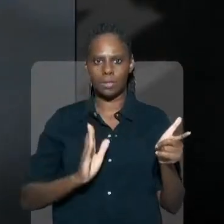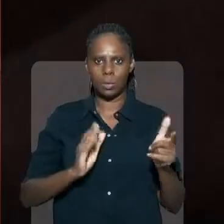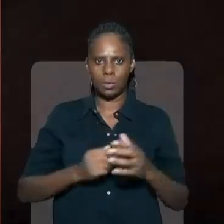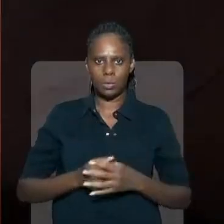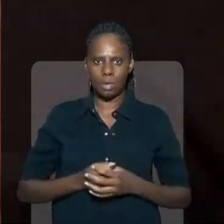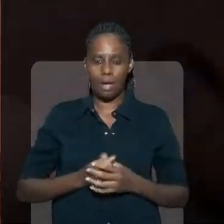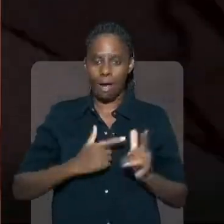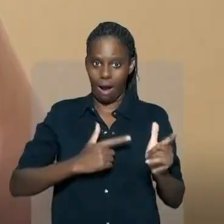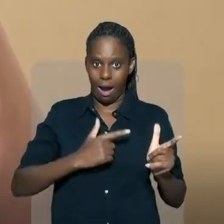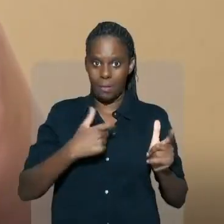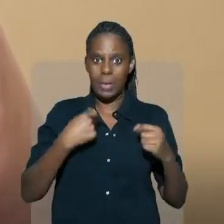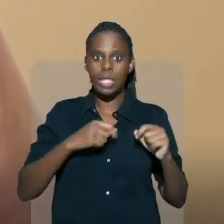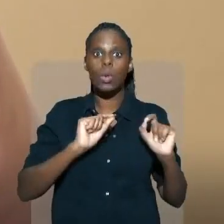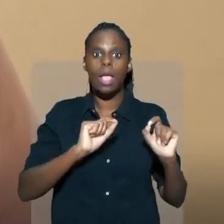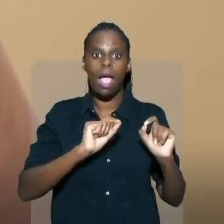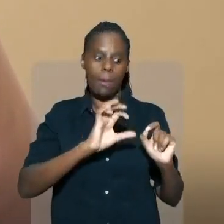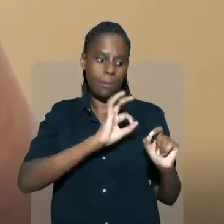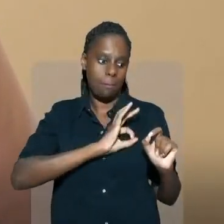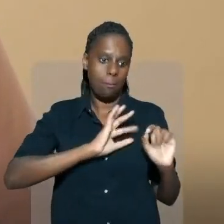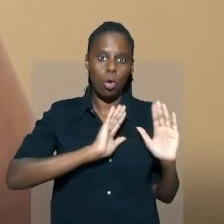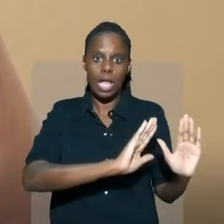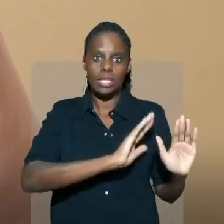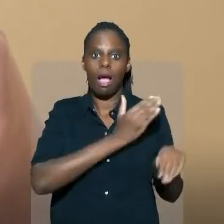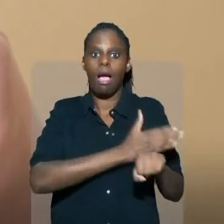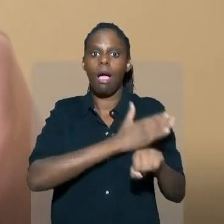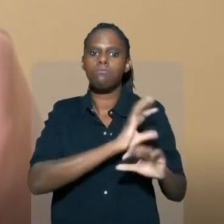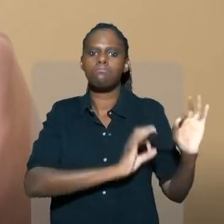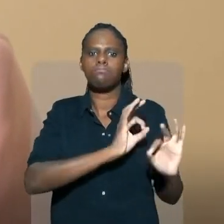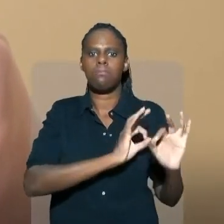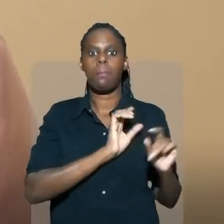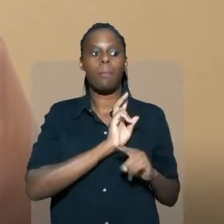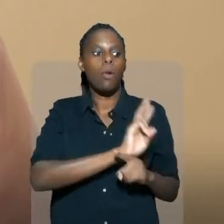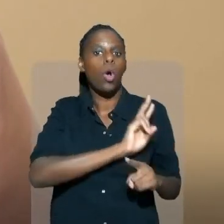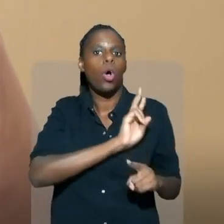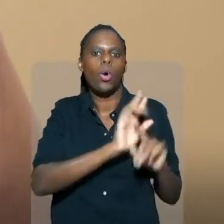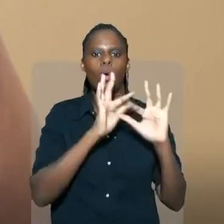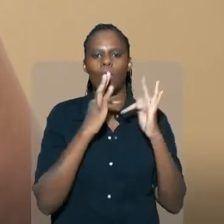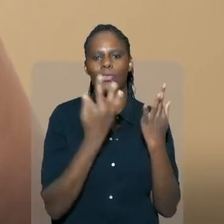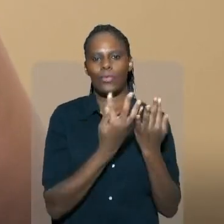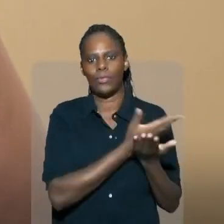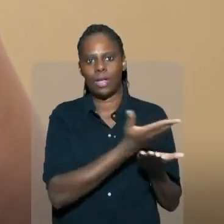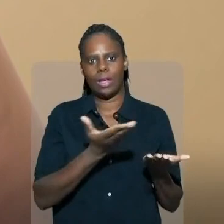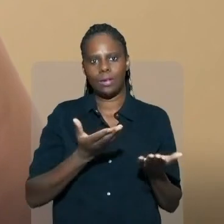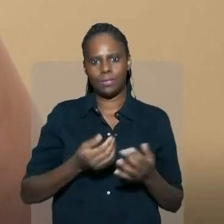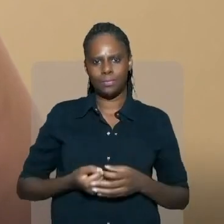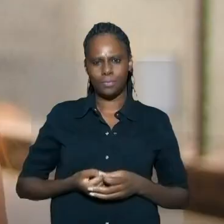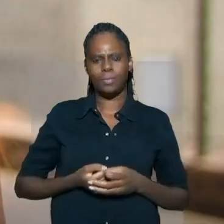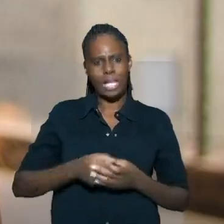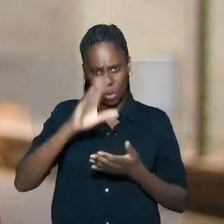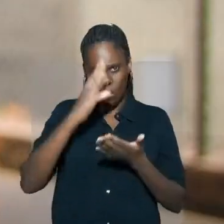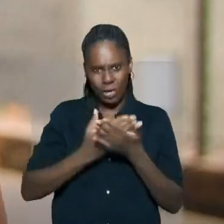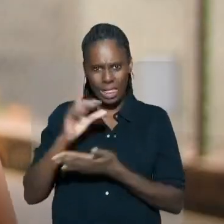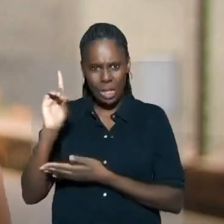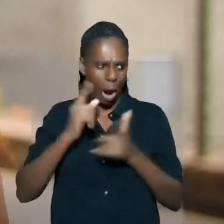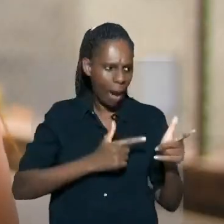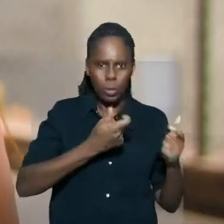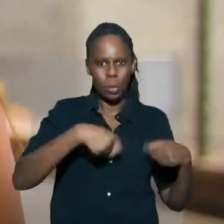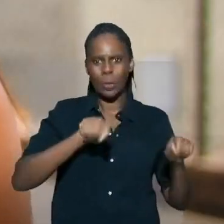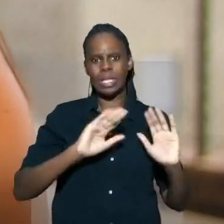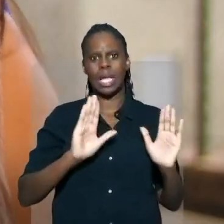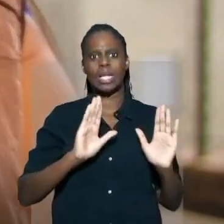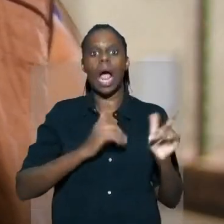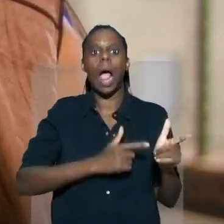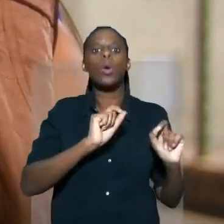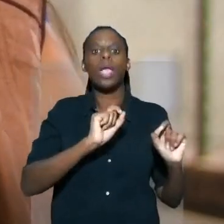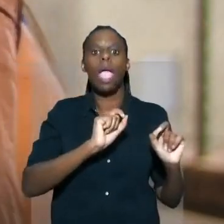armas de fogo no Brasil. A arma tem que estar na mão de uma polícia bem treinada, para proteger as famílias. Você confia em Deus, você não precisa de